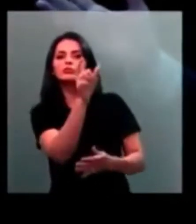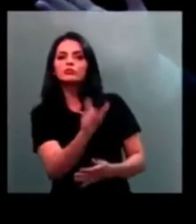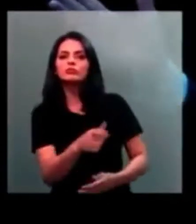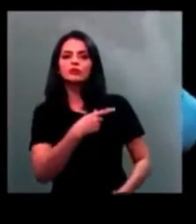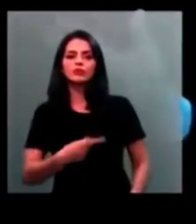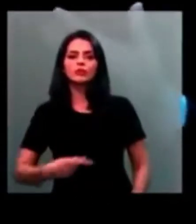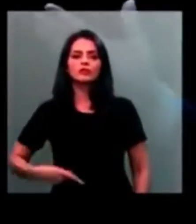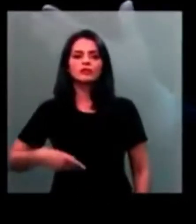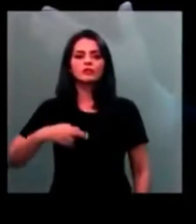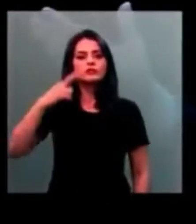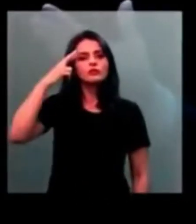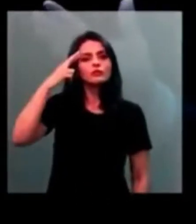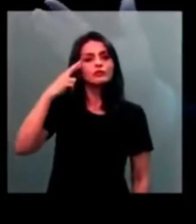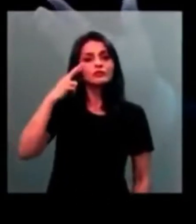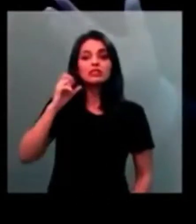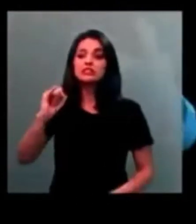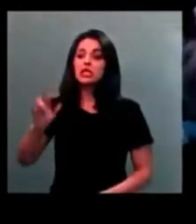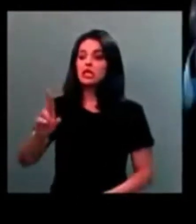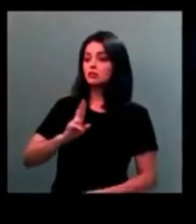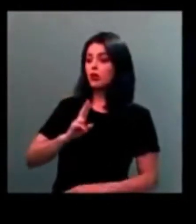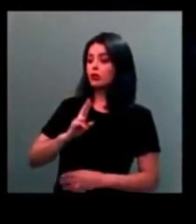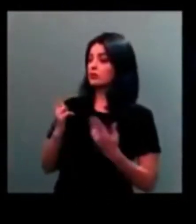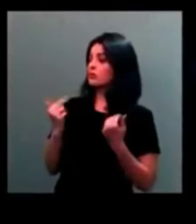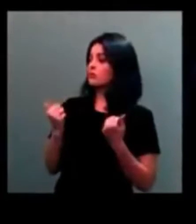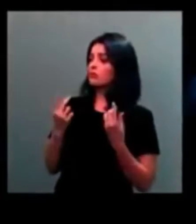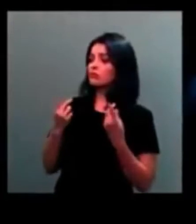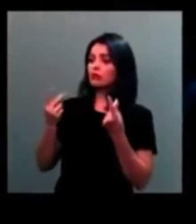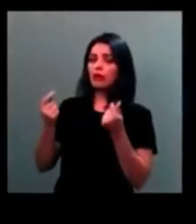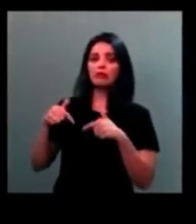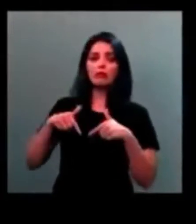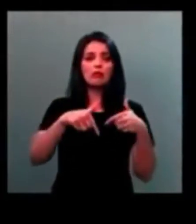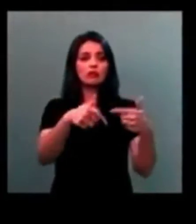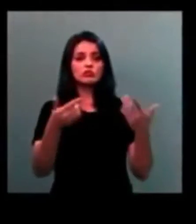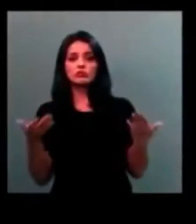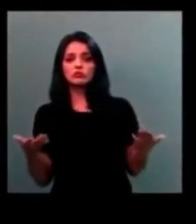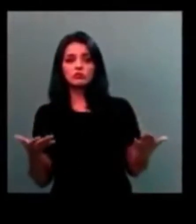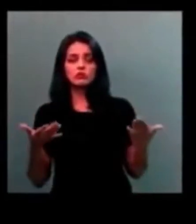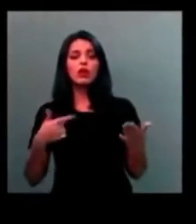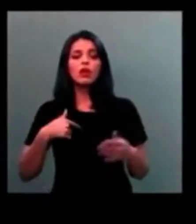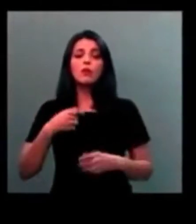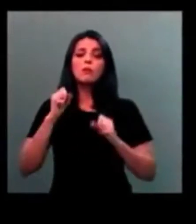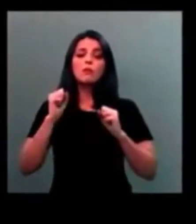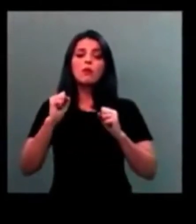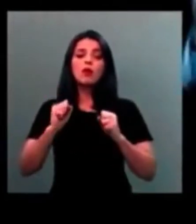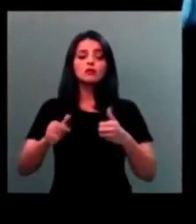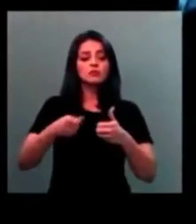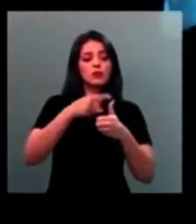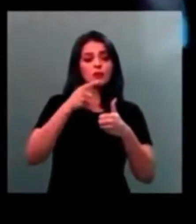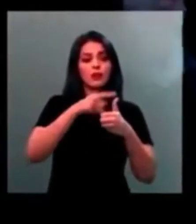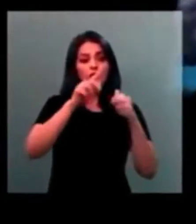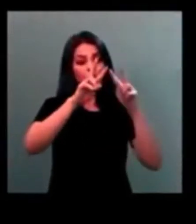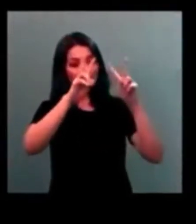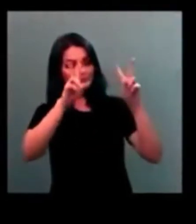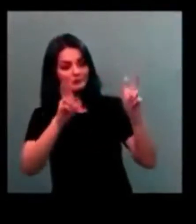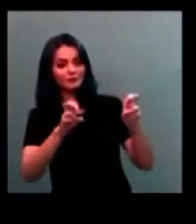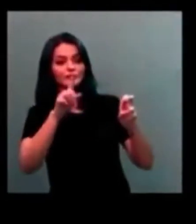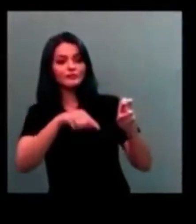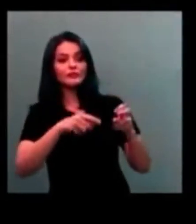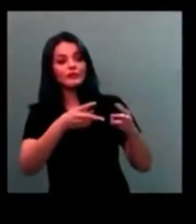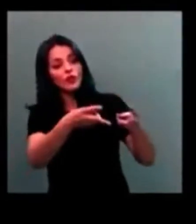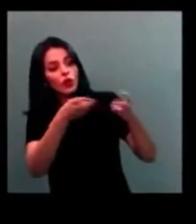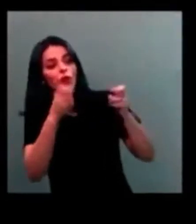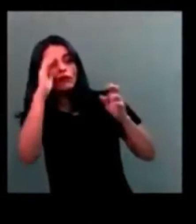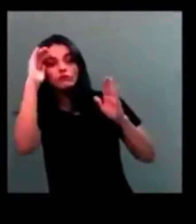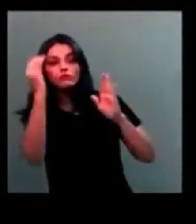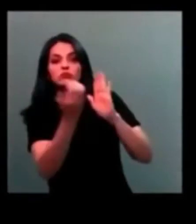resposta eu não posso fazer nada. Então eu posso recorrer tanto no primeiro tópico, que é cobrar o